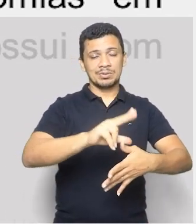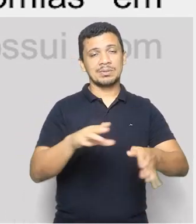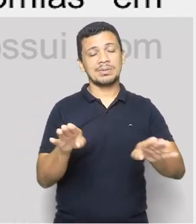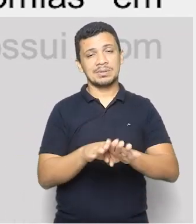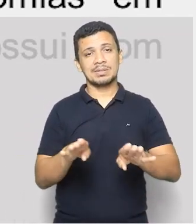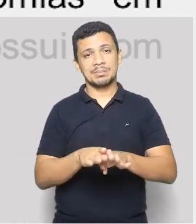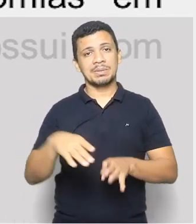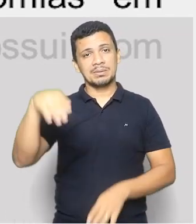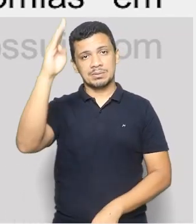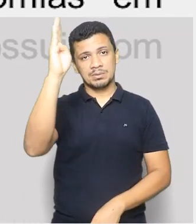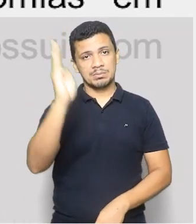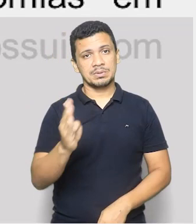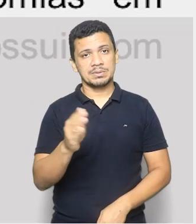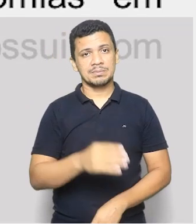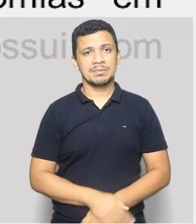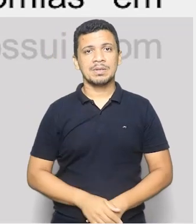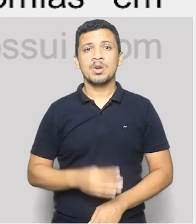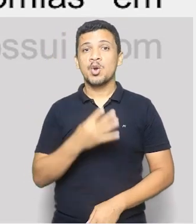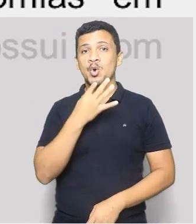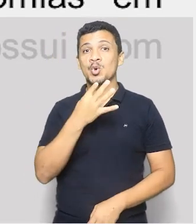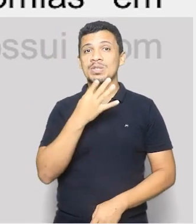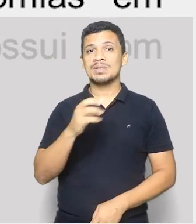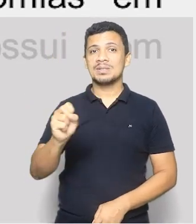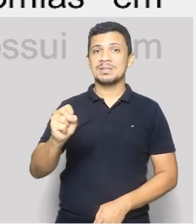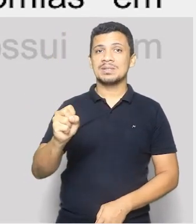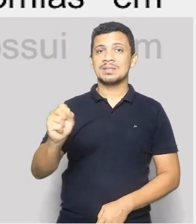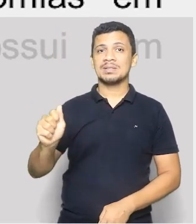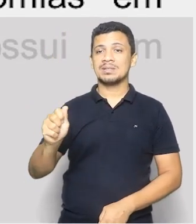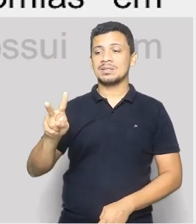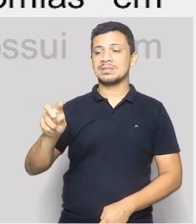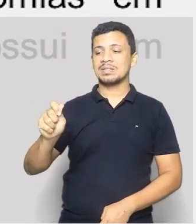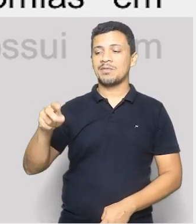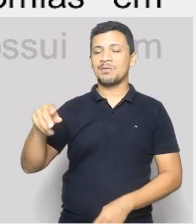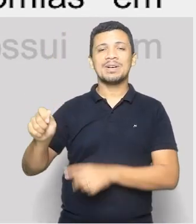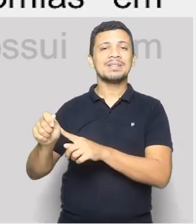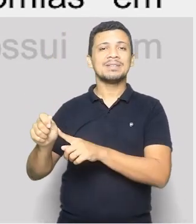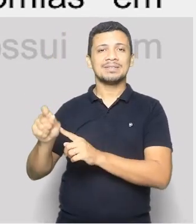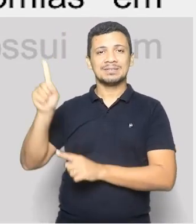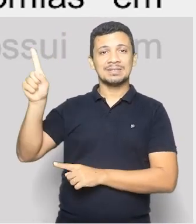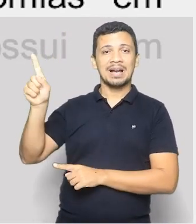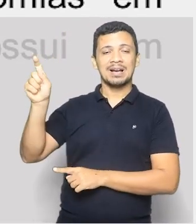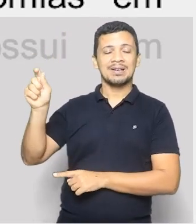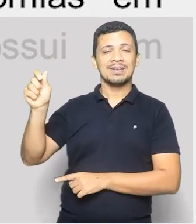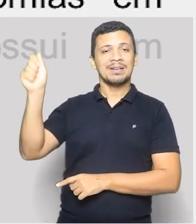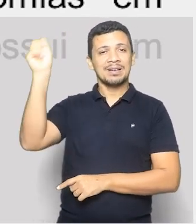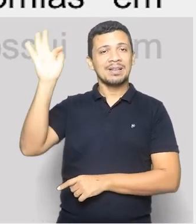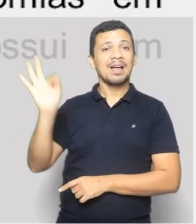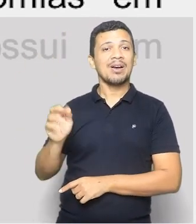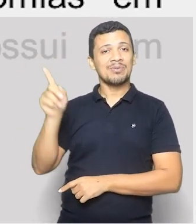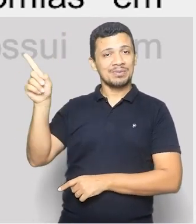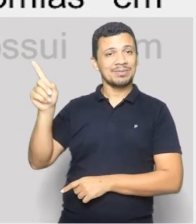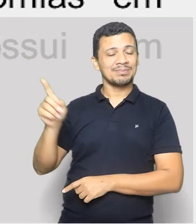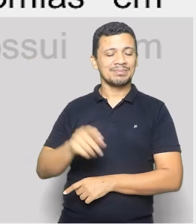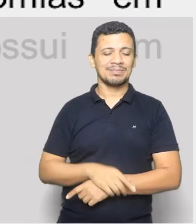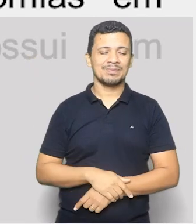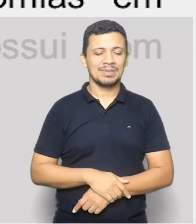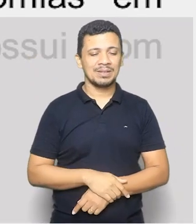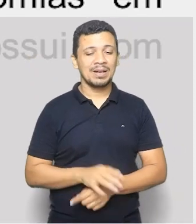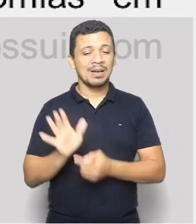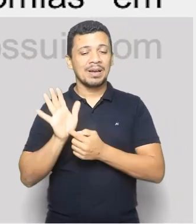Conhecido como savanas brasileiras, né? Savana brasileira, lá na África, savana é cerrado. Apresenta grande